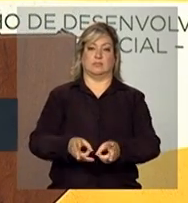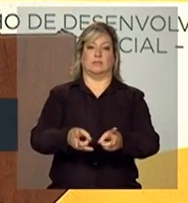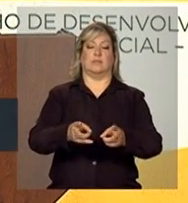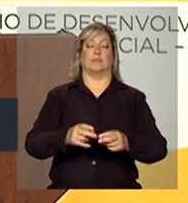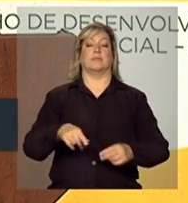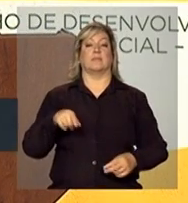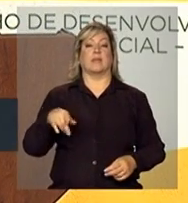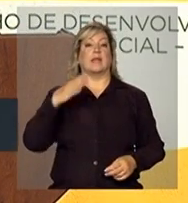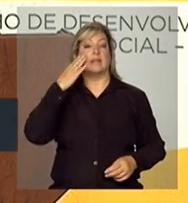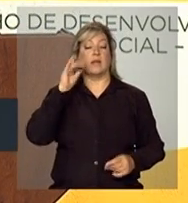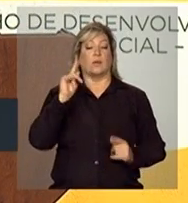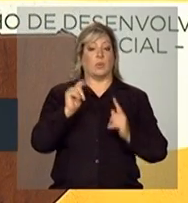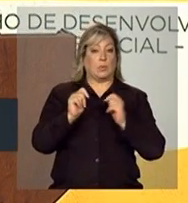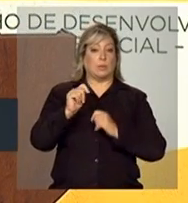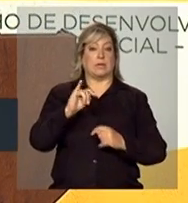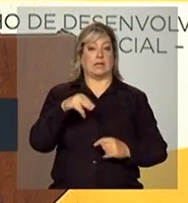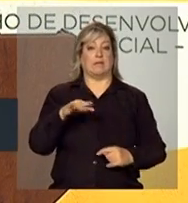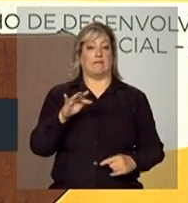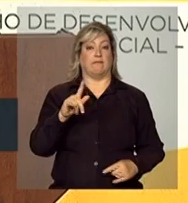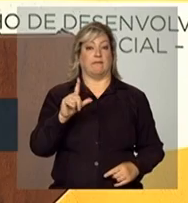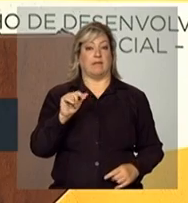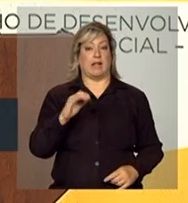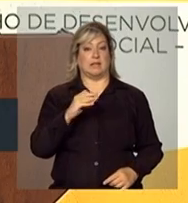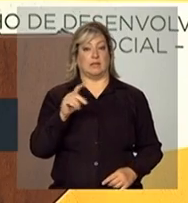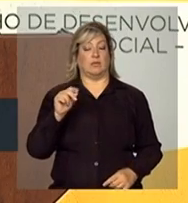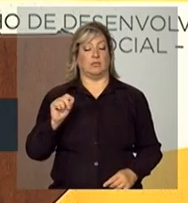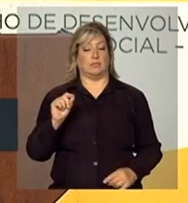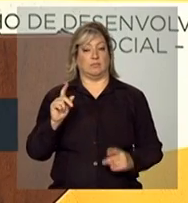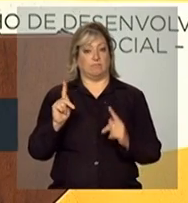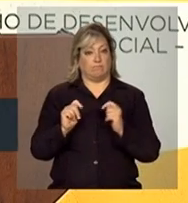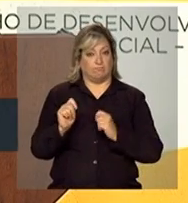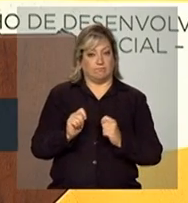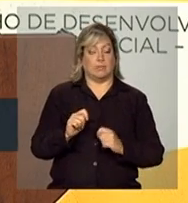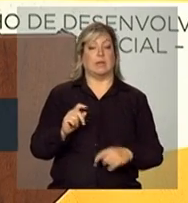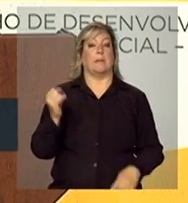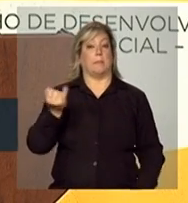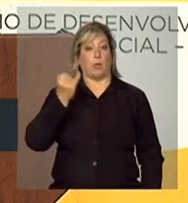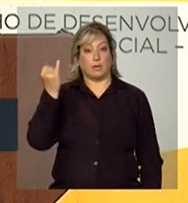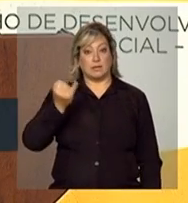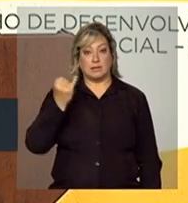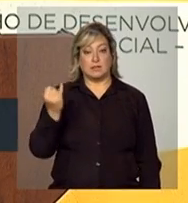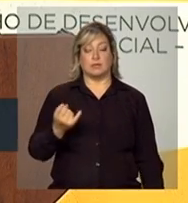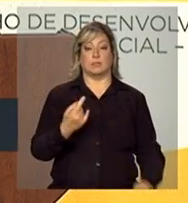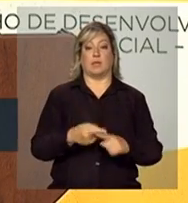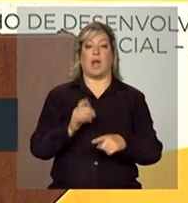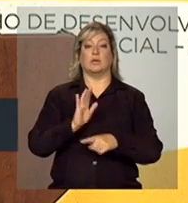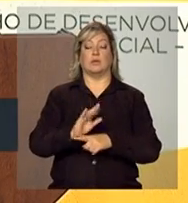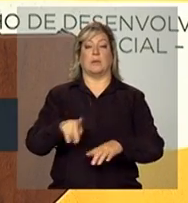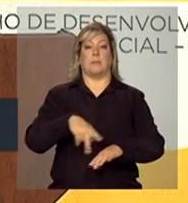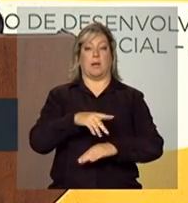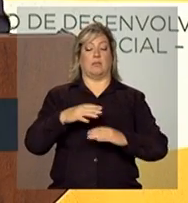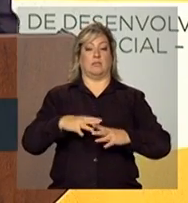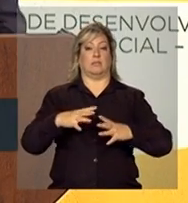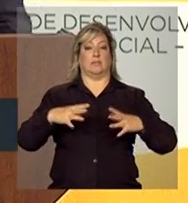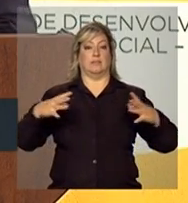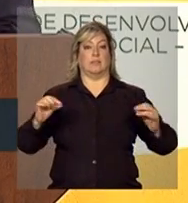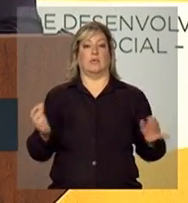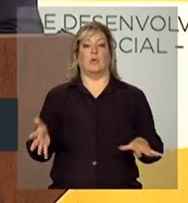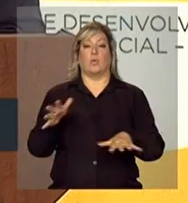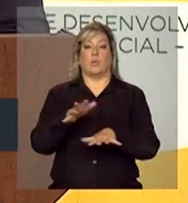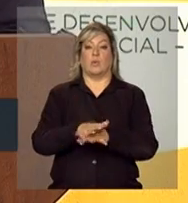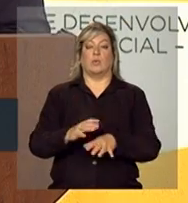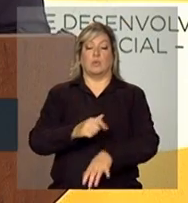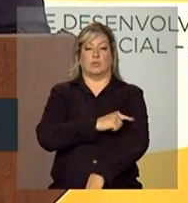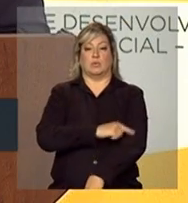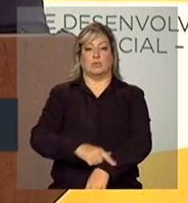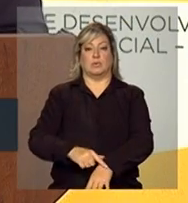controlar a inflação é importante, desde que seja para fazer o país crescer de forma inclusiva, com